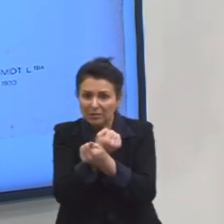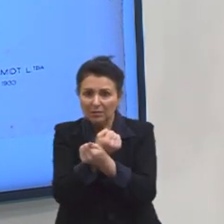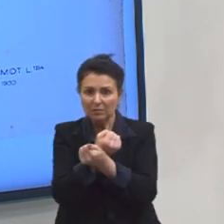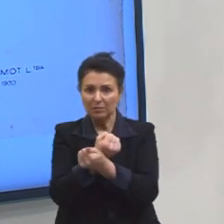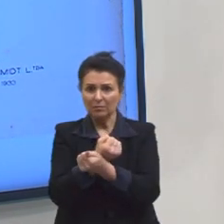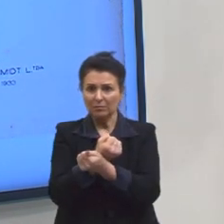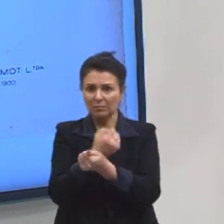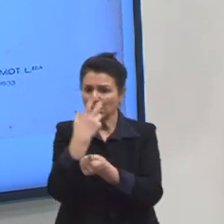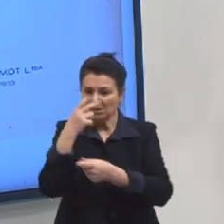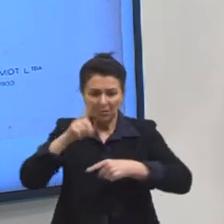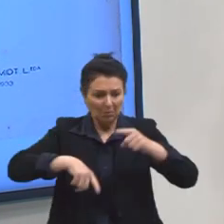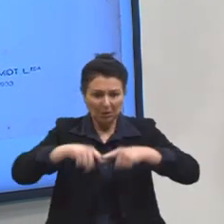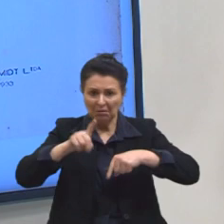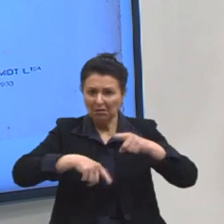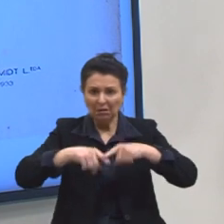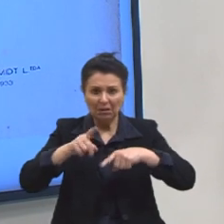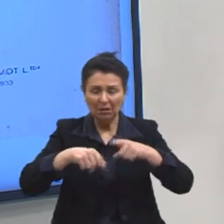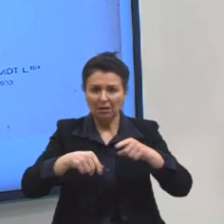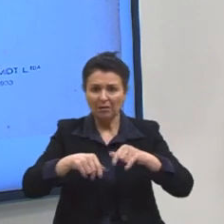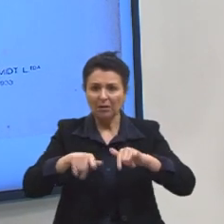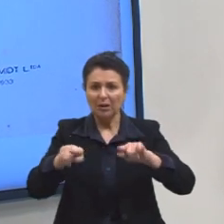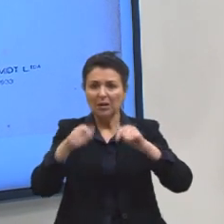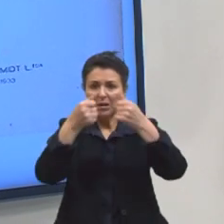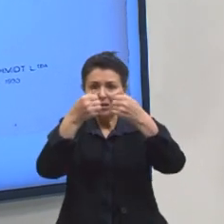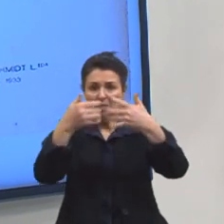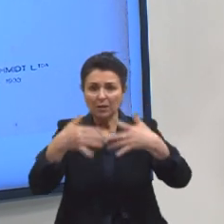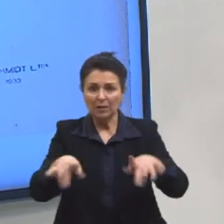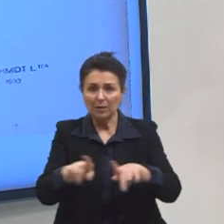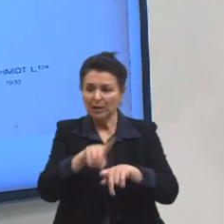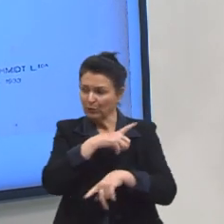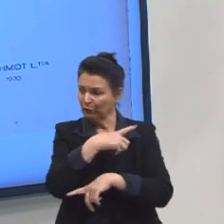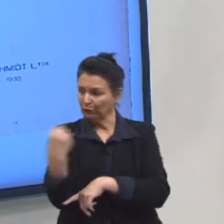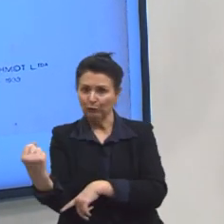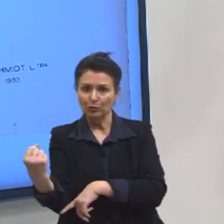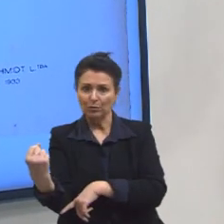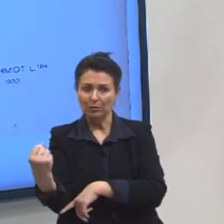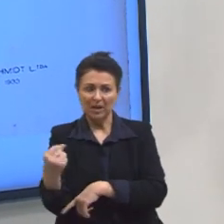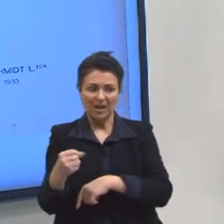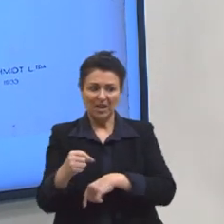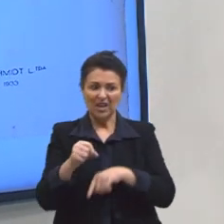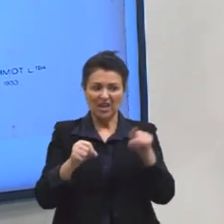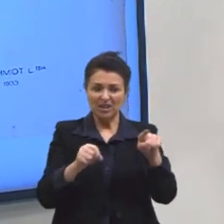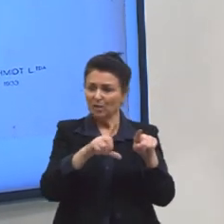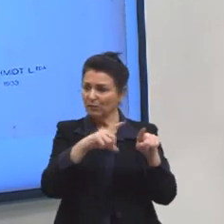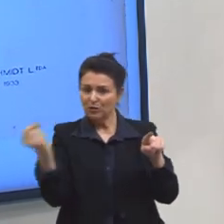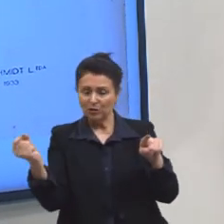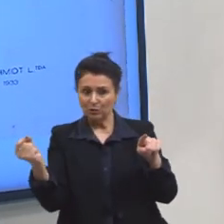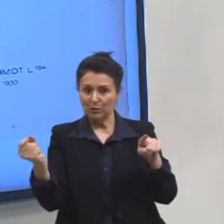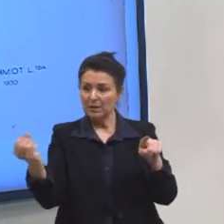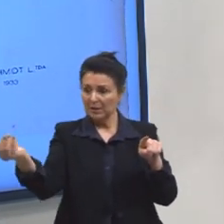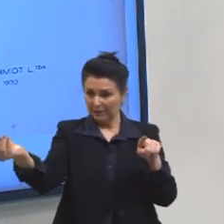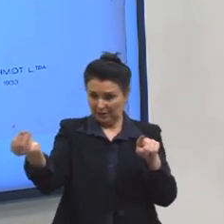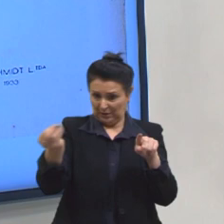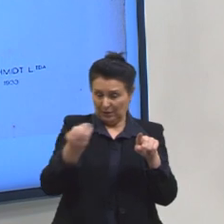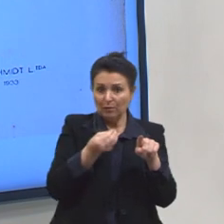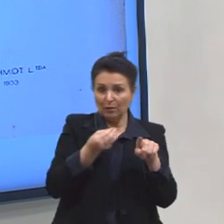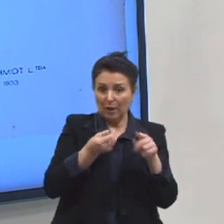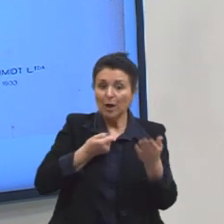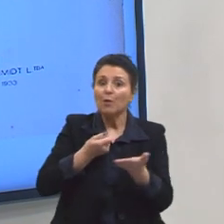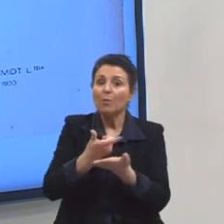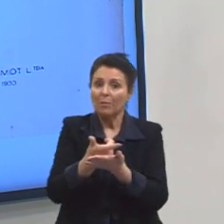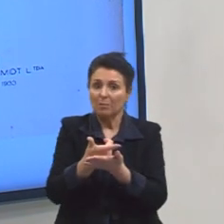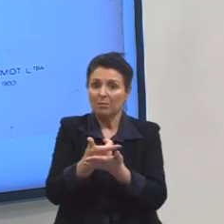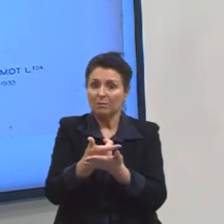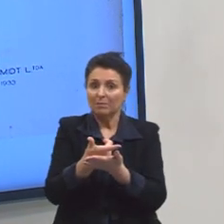E também falava daqueles que tinham fugido, e diziam, ah, esse aqui fugiu, se alguém me devolver ele, eu dou uma recompensa.